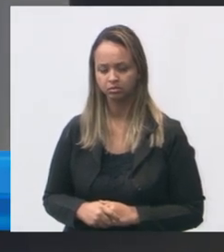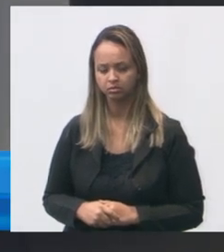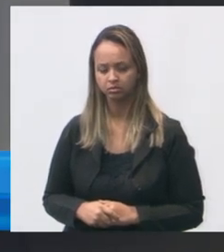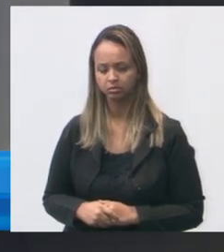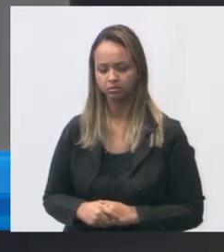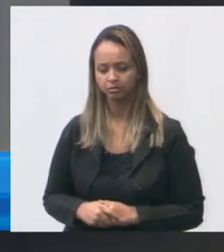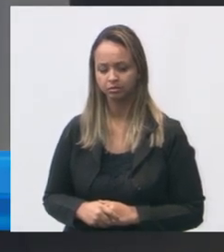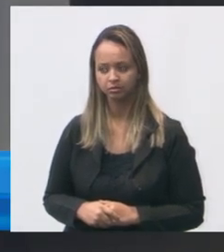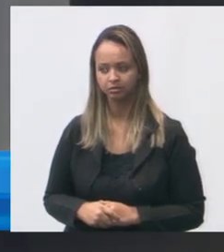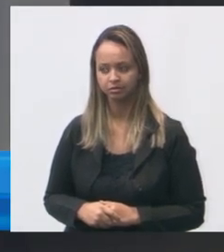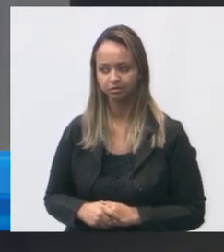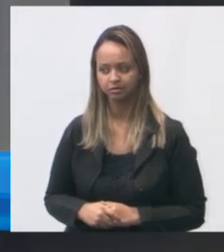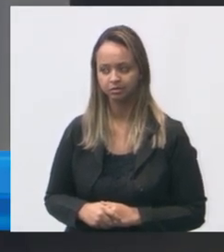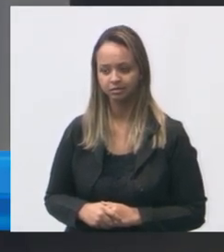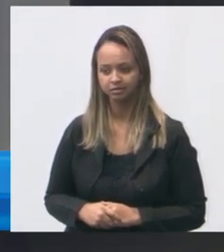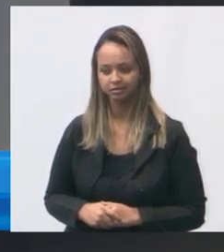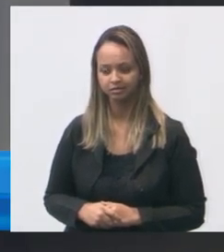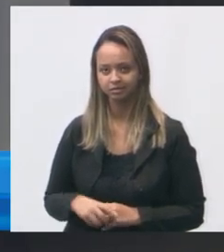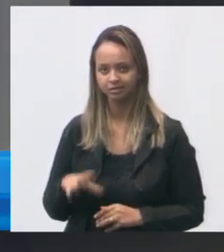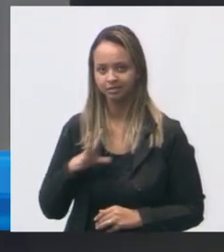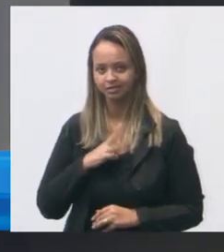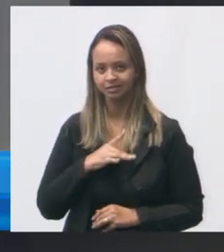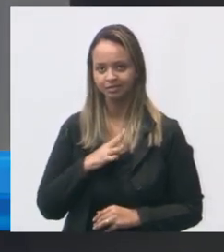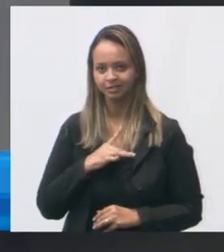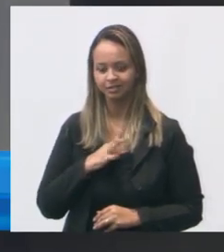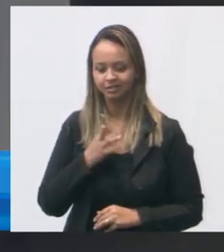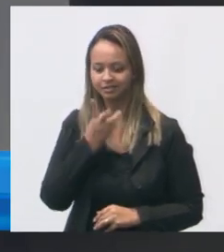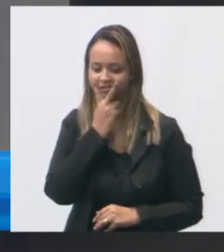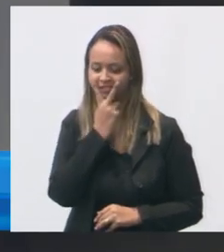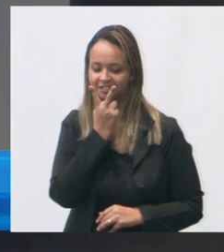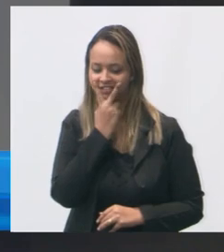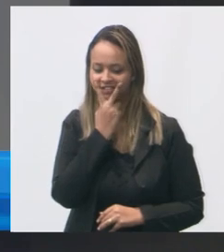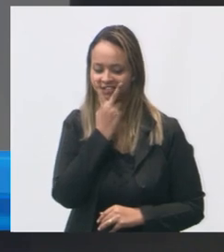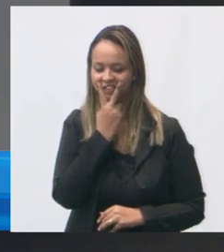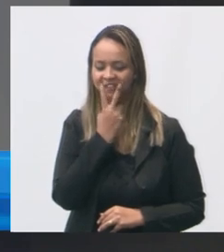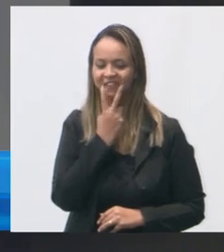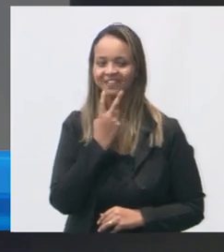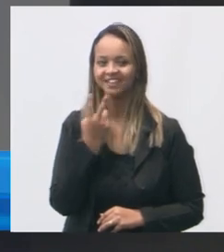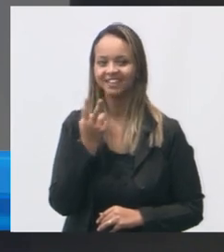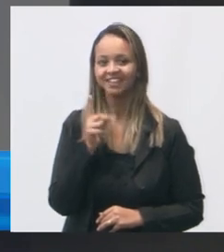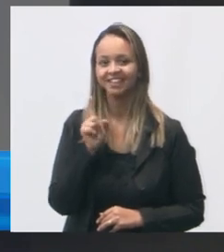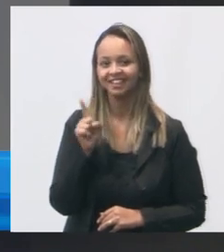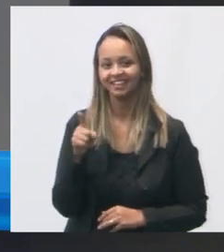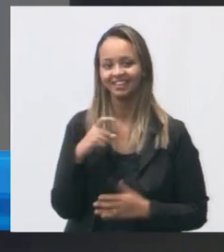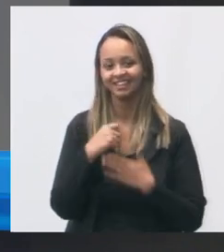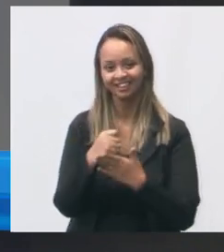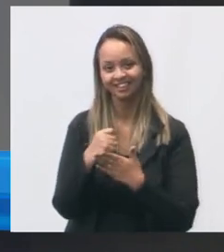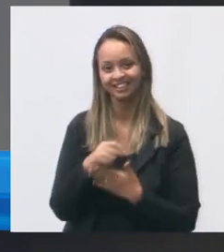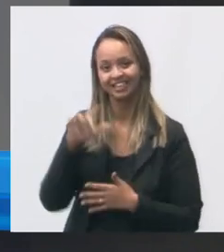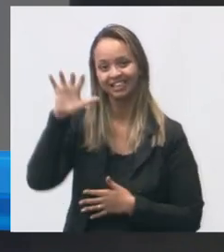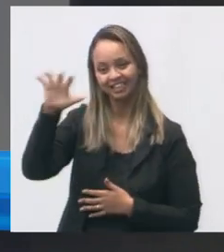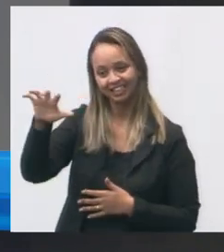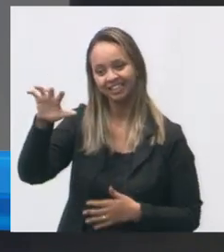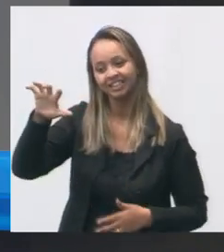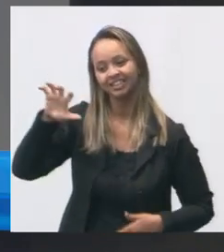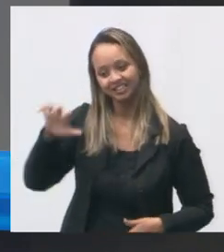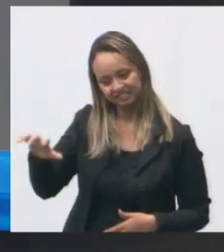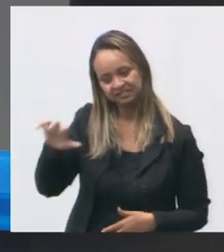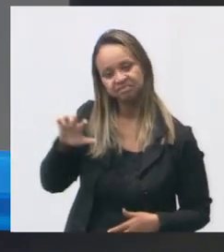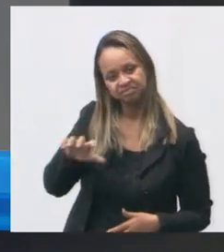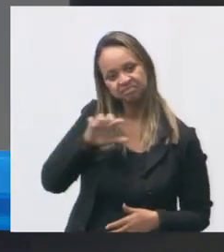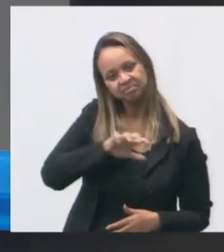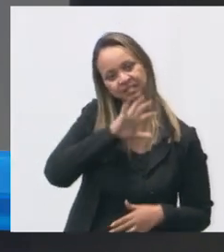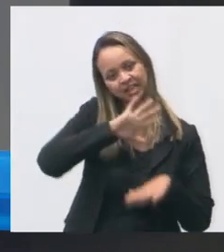essa unidade é do centro da cidade e ela atende o centro Moscoso Santa Clara